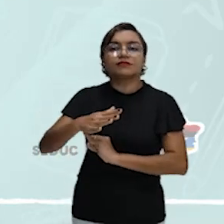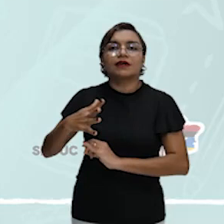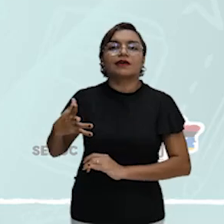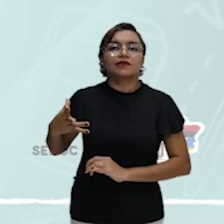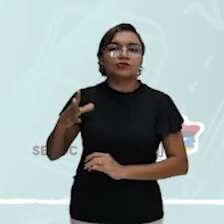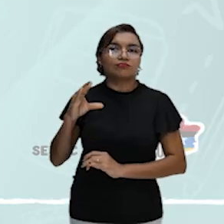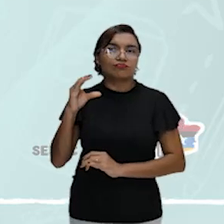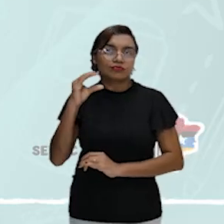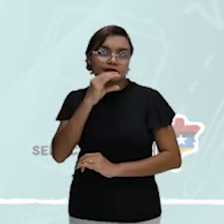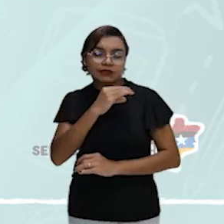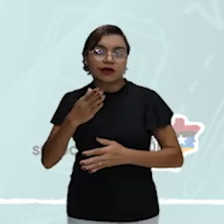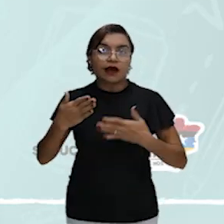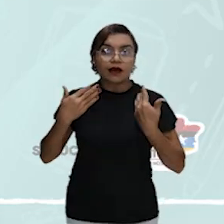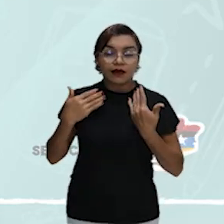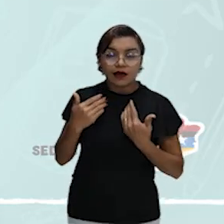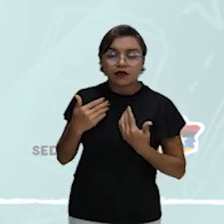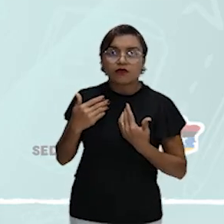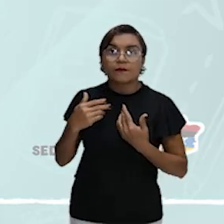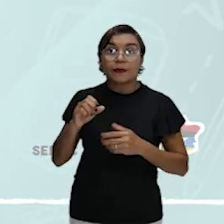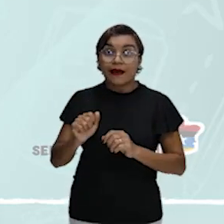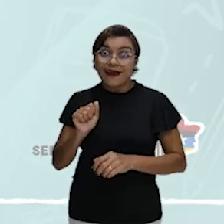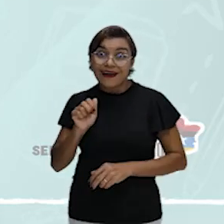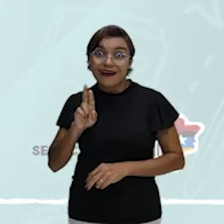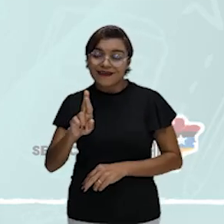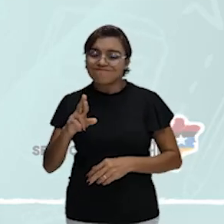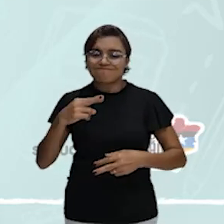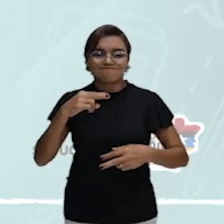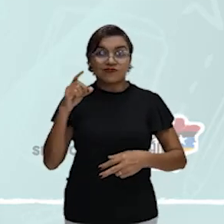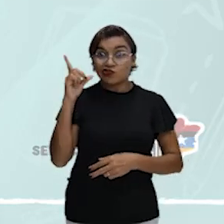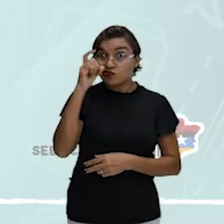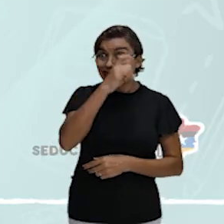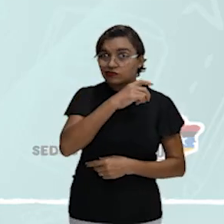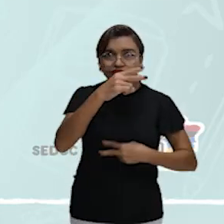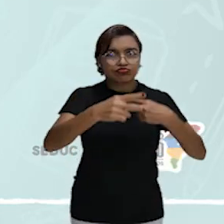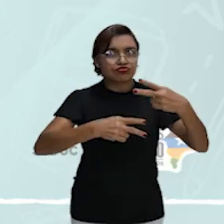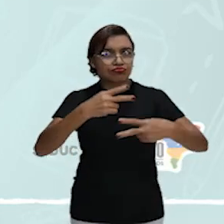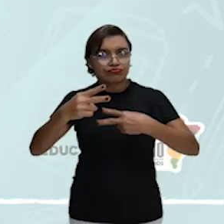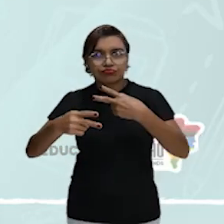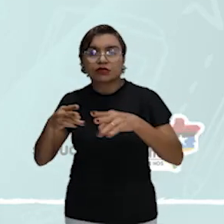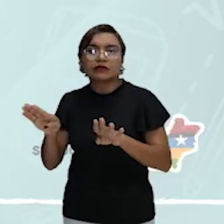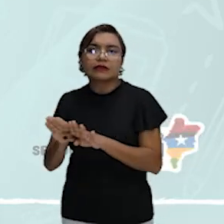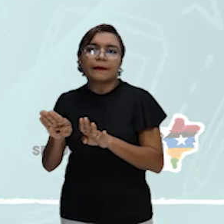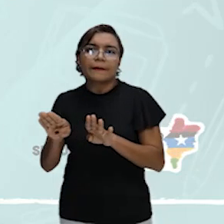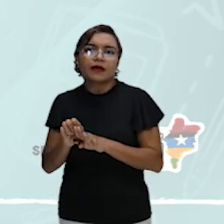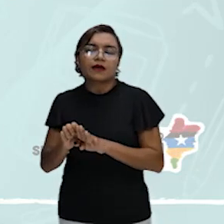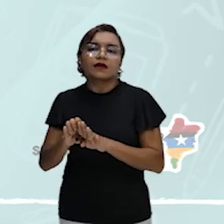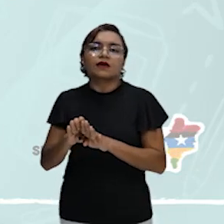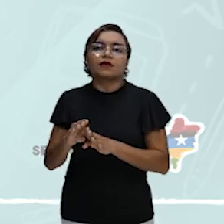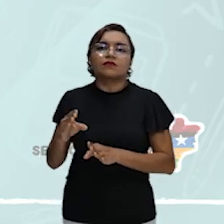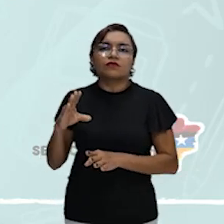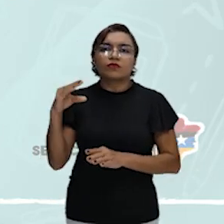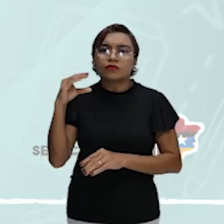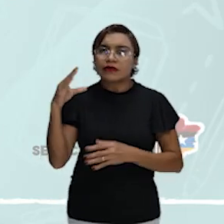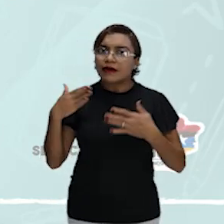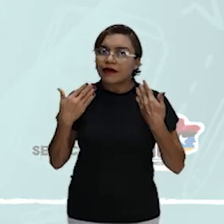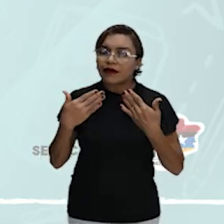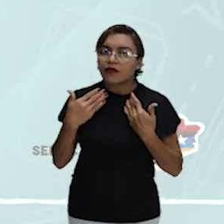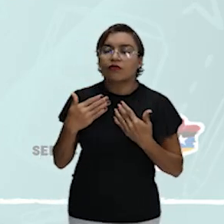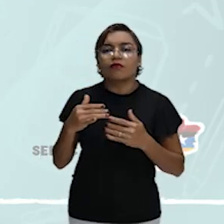vocês, dificulta a circulação do ar, além de reter maior quantidade de calor pelo concreto.